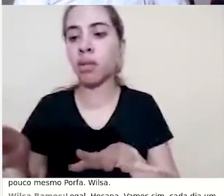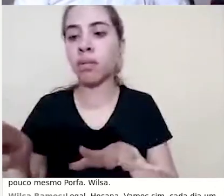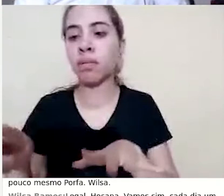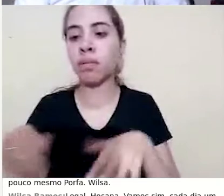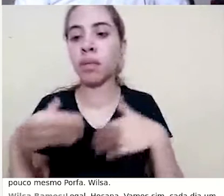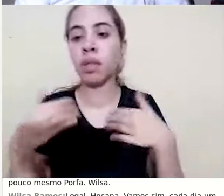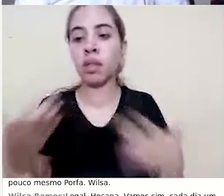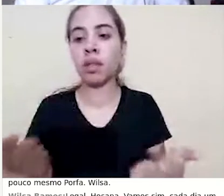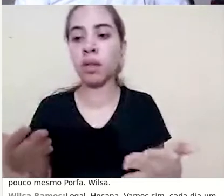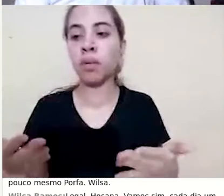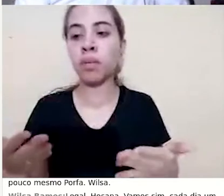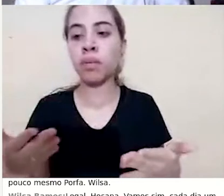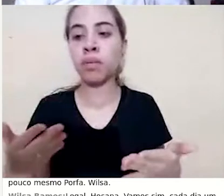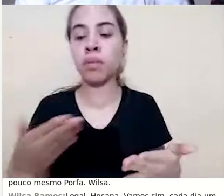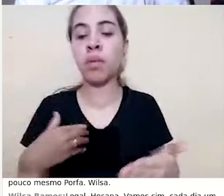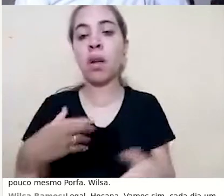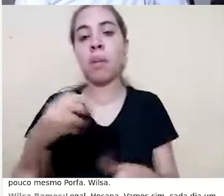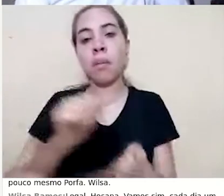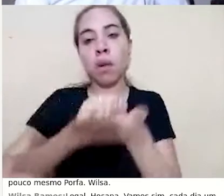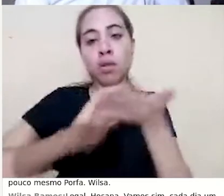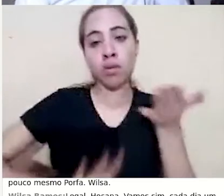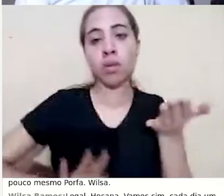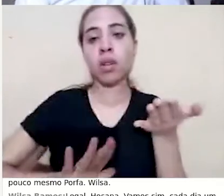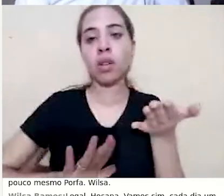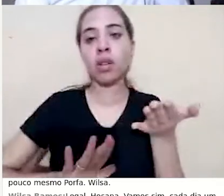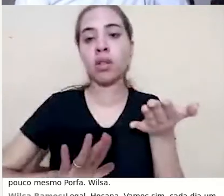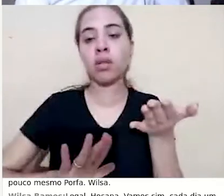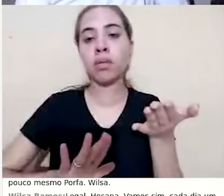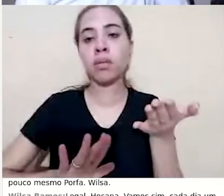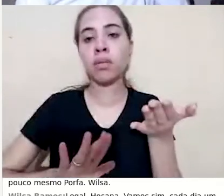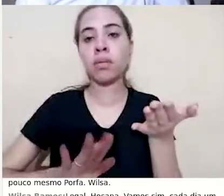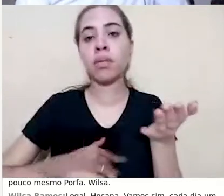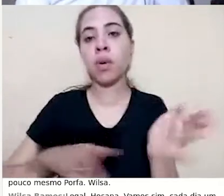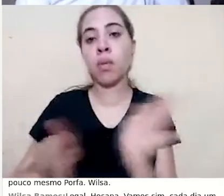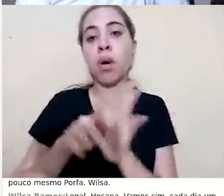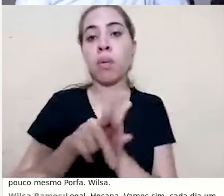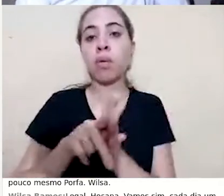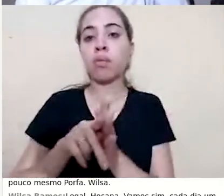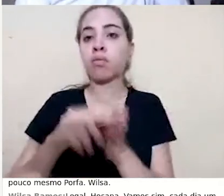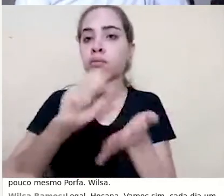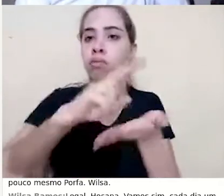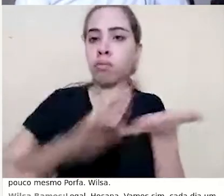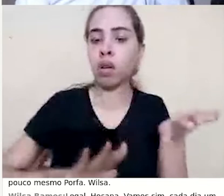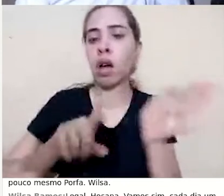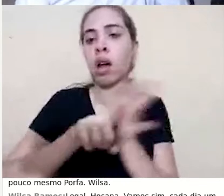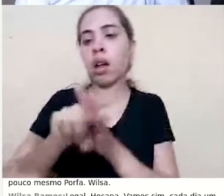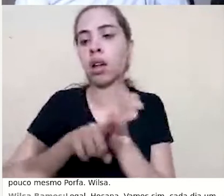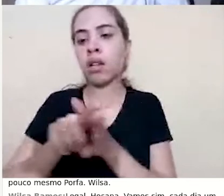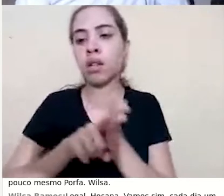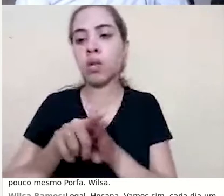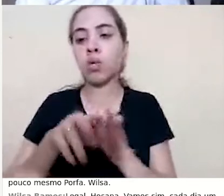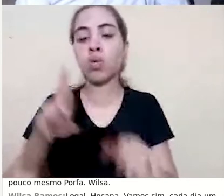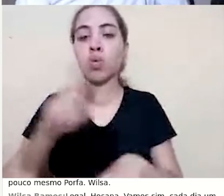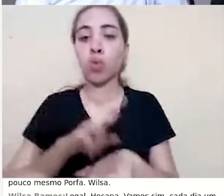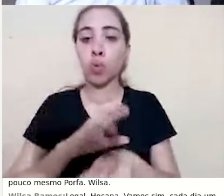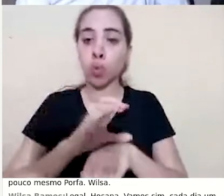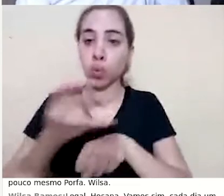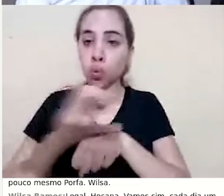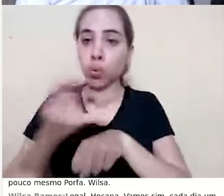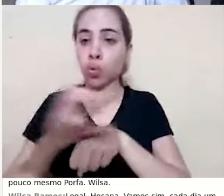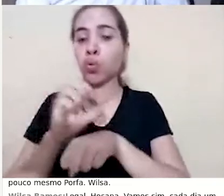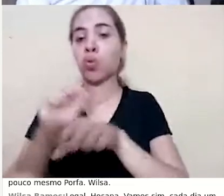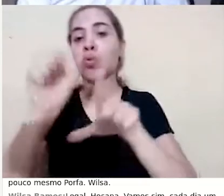então no módulo de atividade, nesse item relatórios participação do curso, eu selecionei o módulo